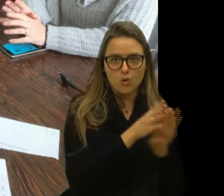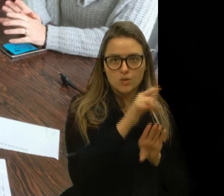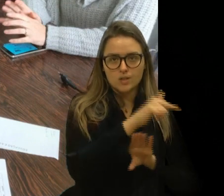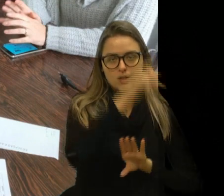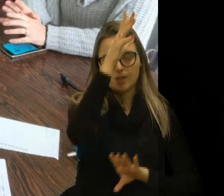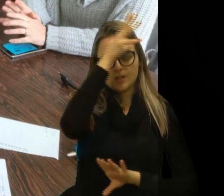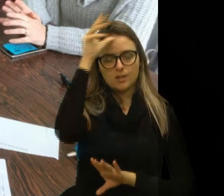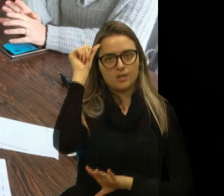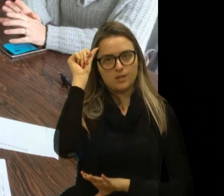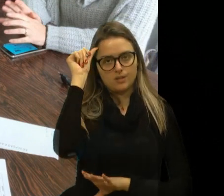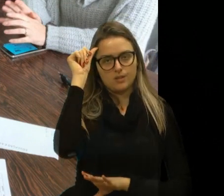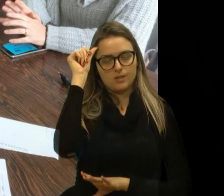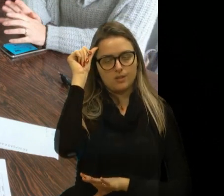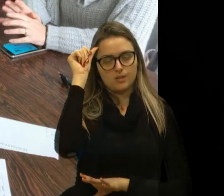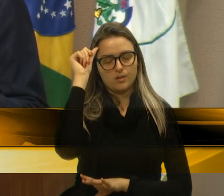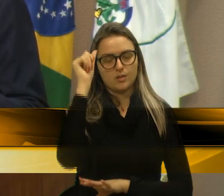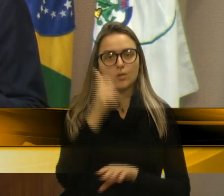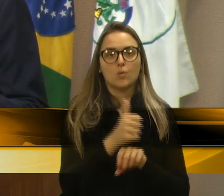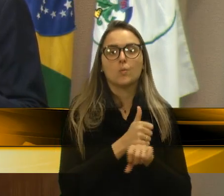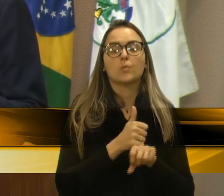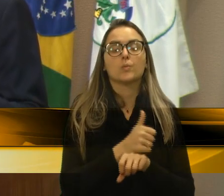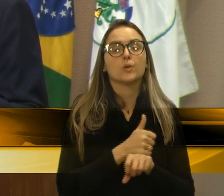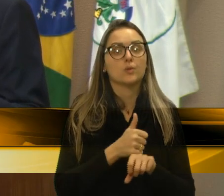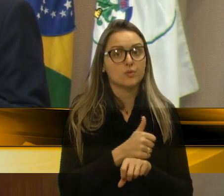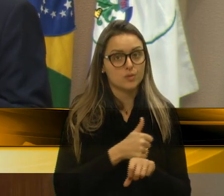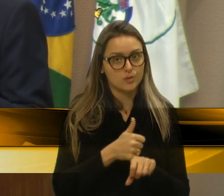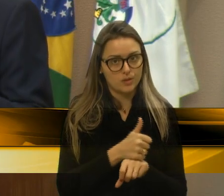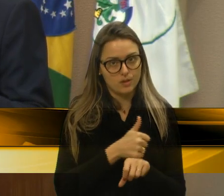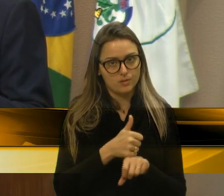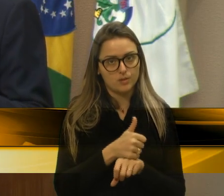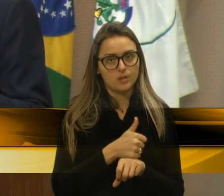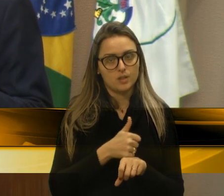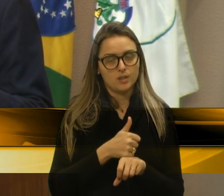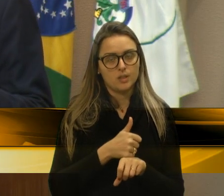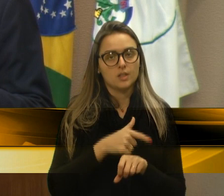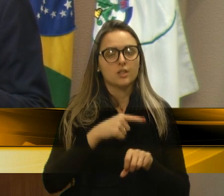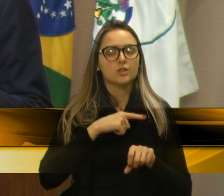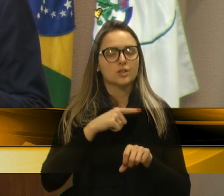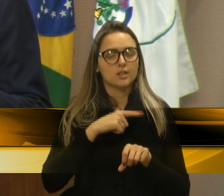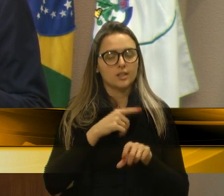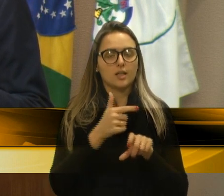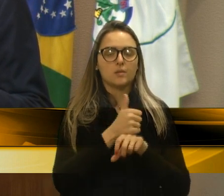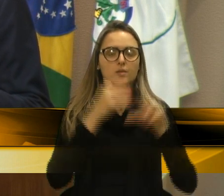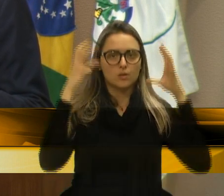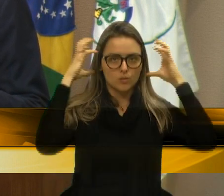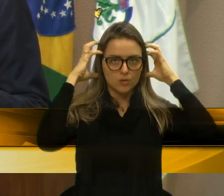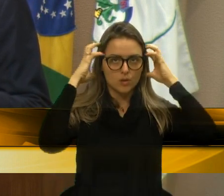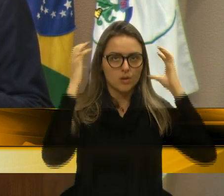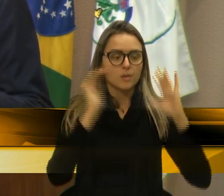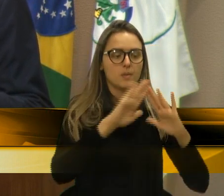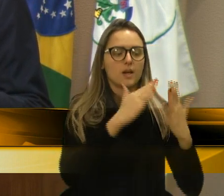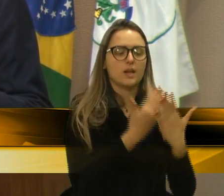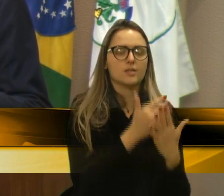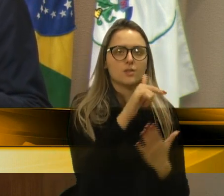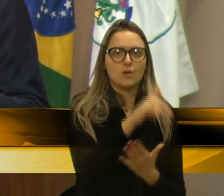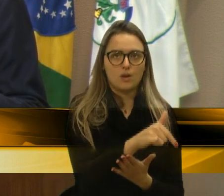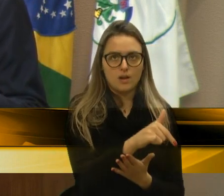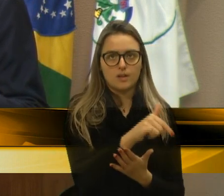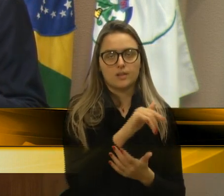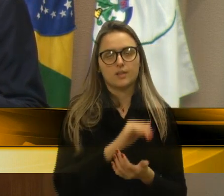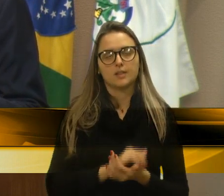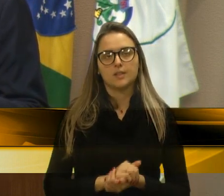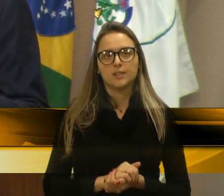Poder Executivo Municipal de um profissional de fonologia para a Escola João Pilate, no Distrito de Criuva.